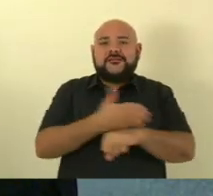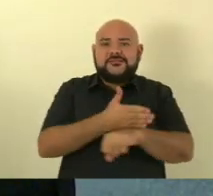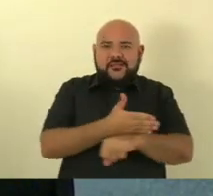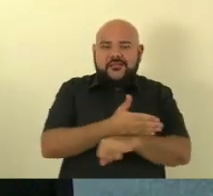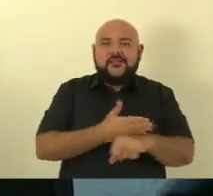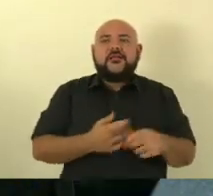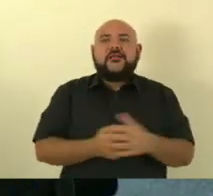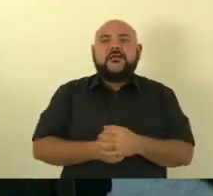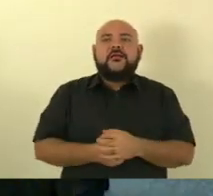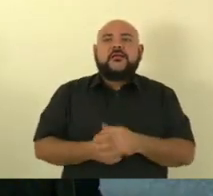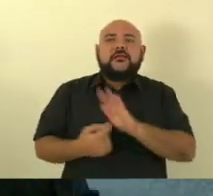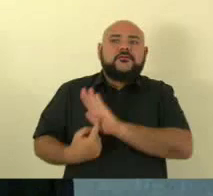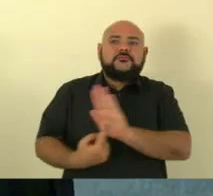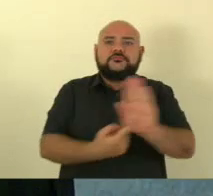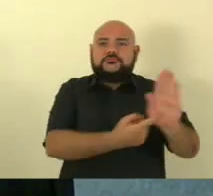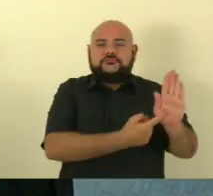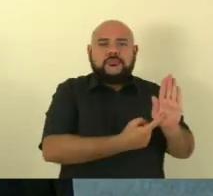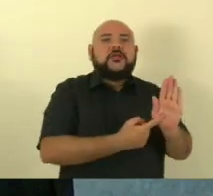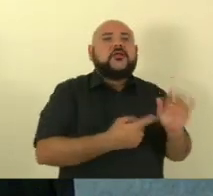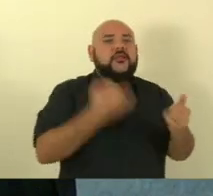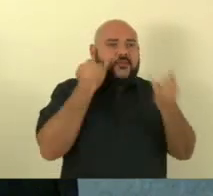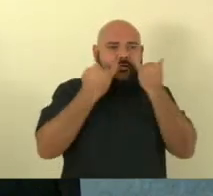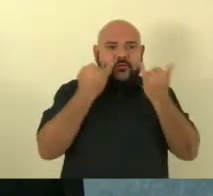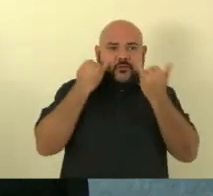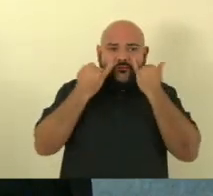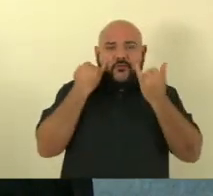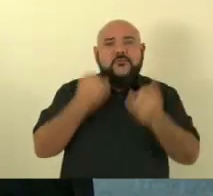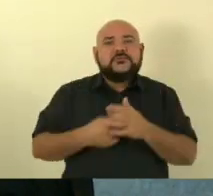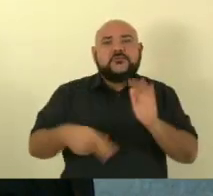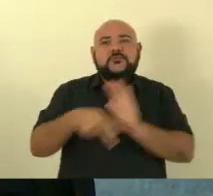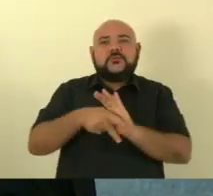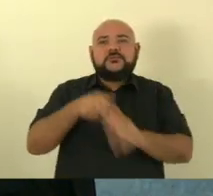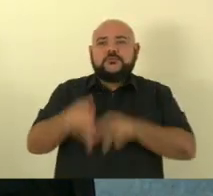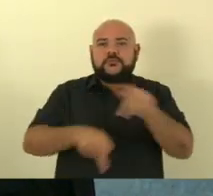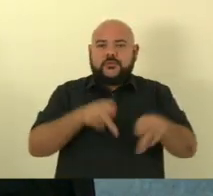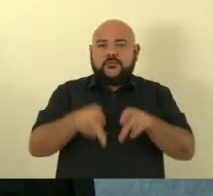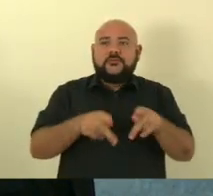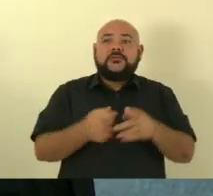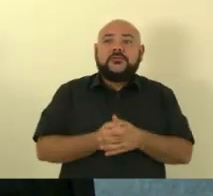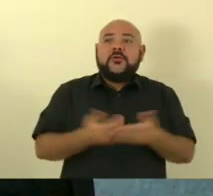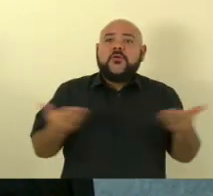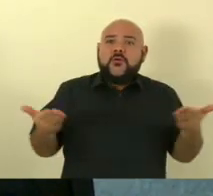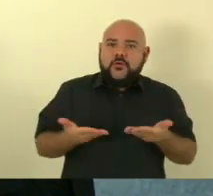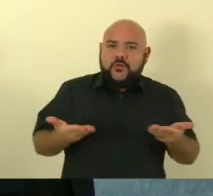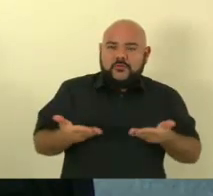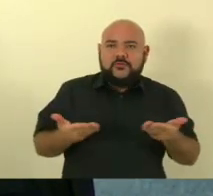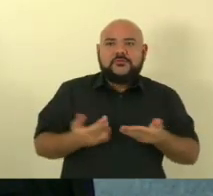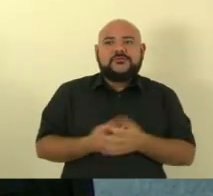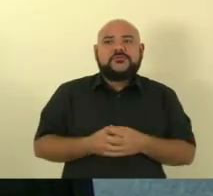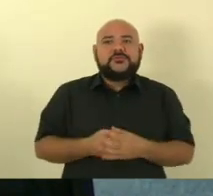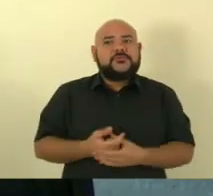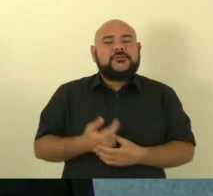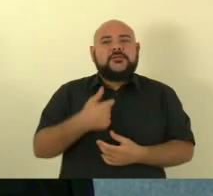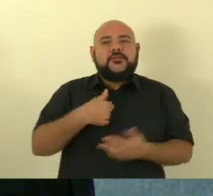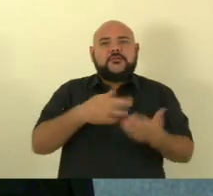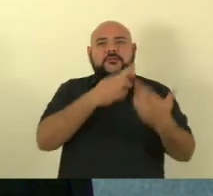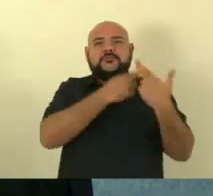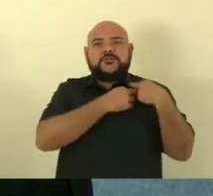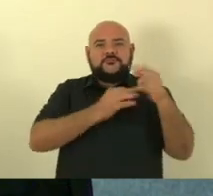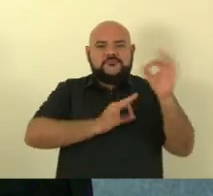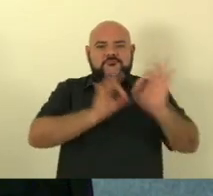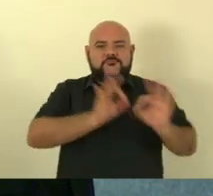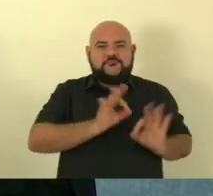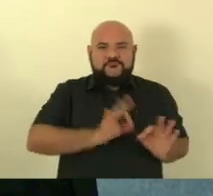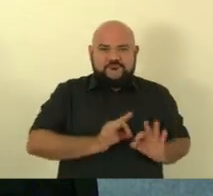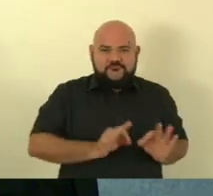utilidade pública e podendo receber o convênio. E hoje, sendo autor da matéria aqui da utilidade pública